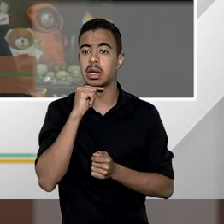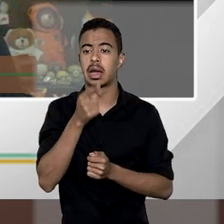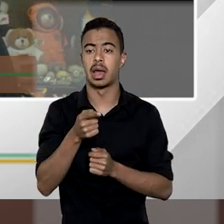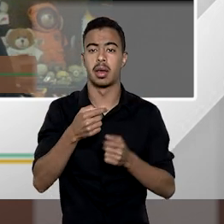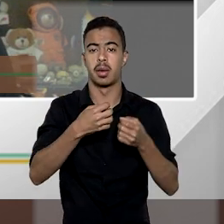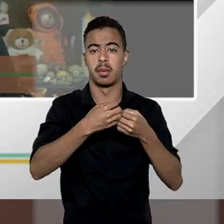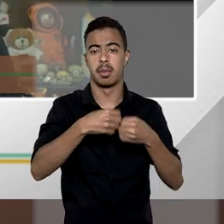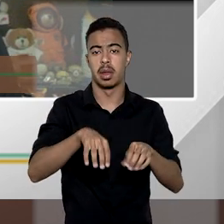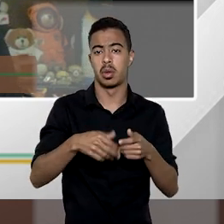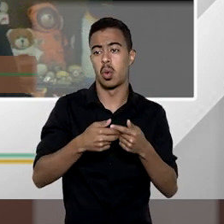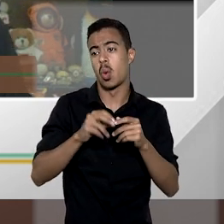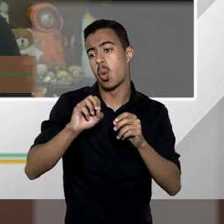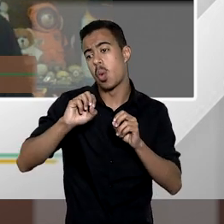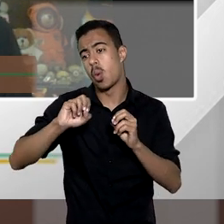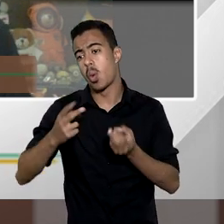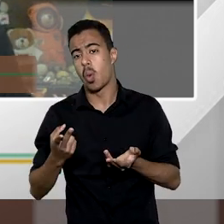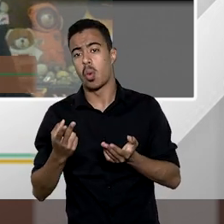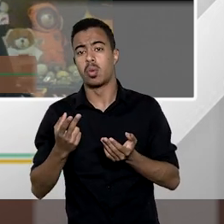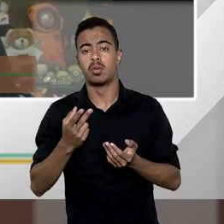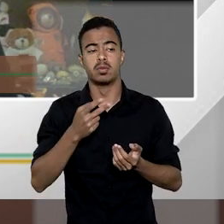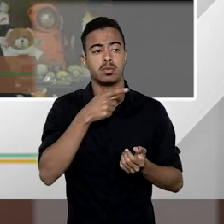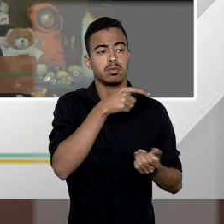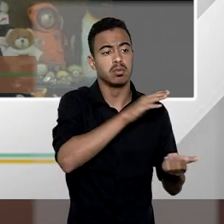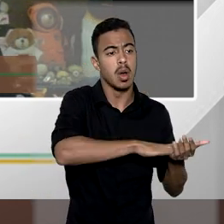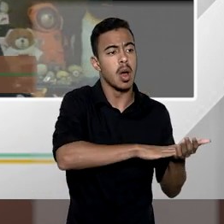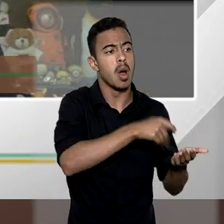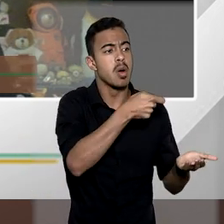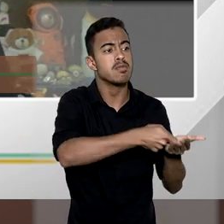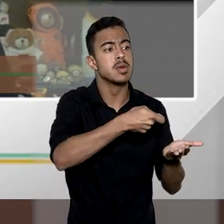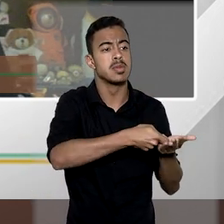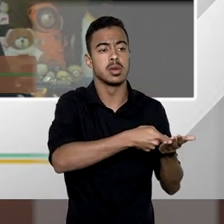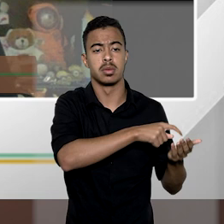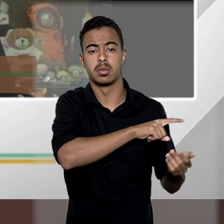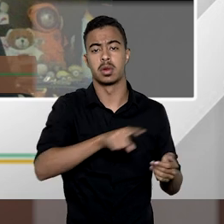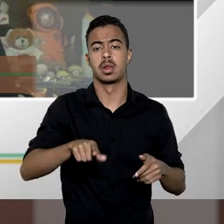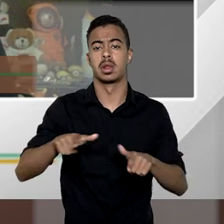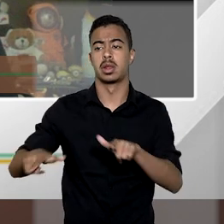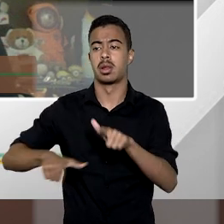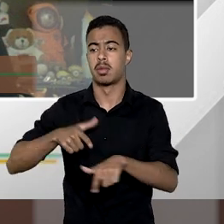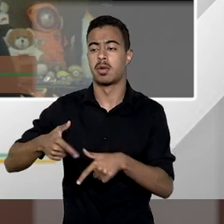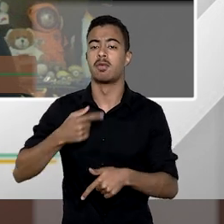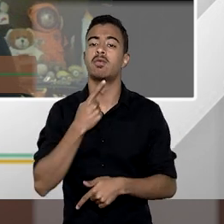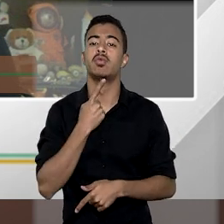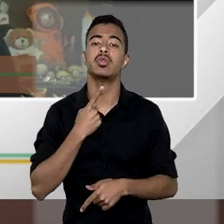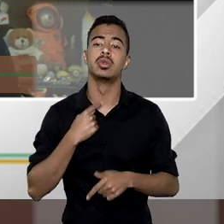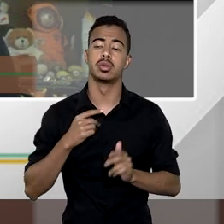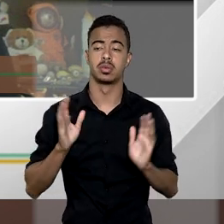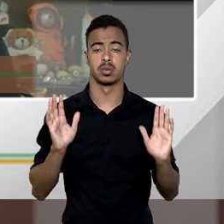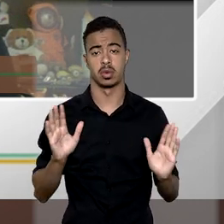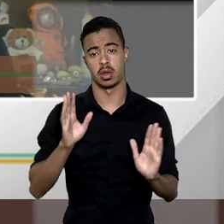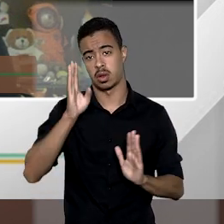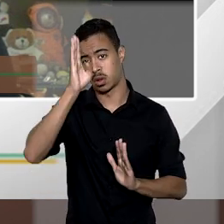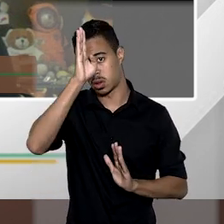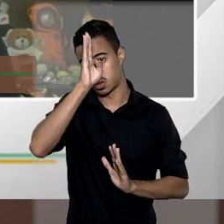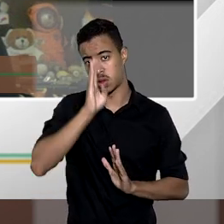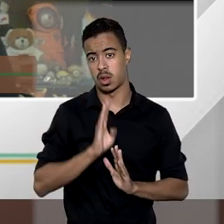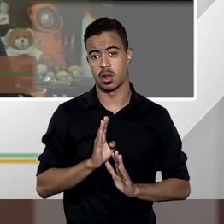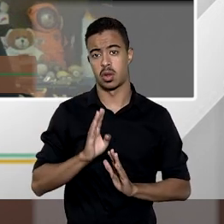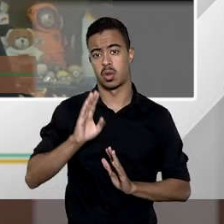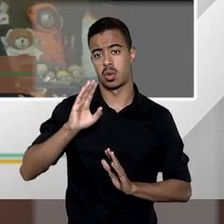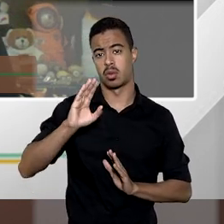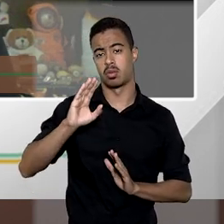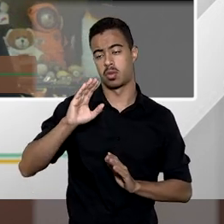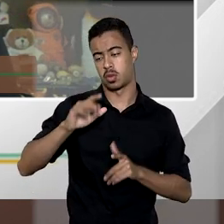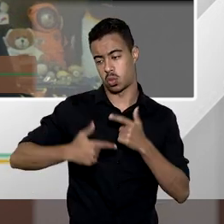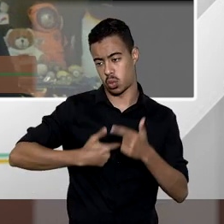deve ser forçado coagido ou credenciado para trabalhar por sua própria conta inclusive a gratuidade